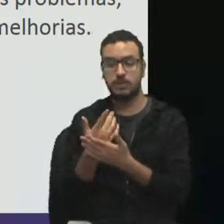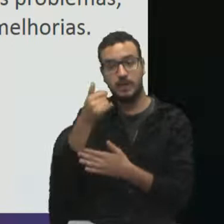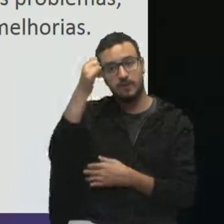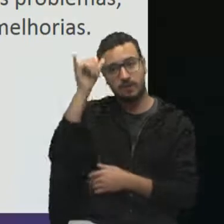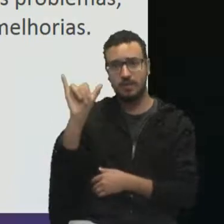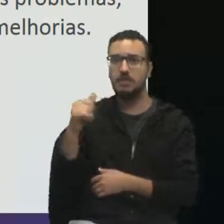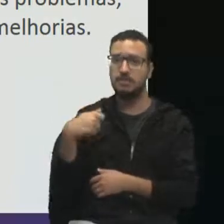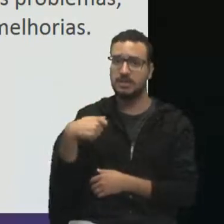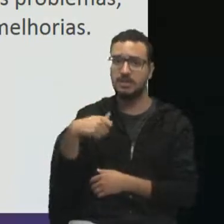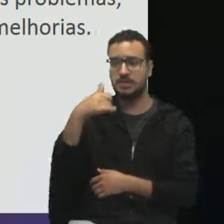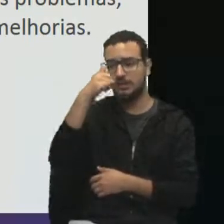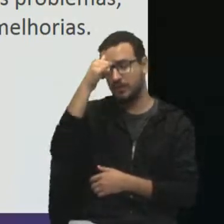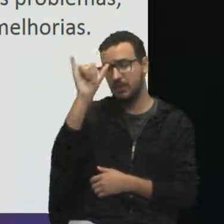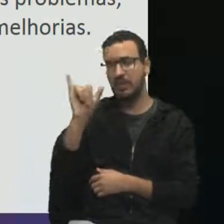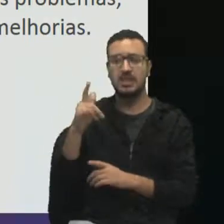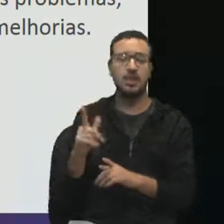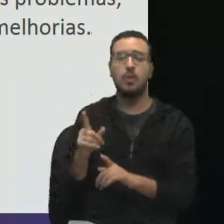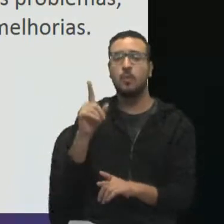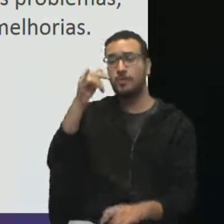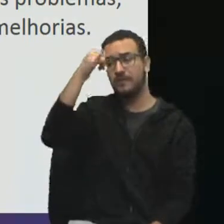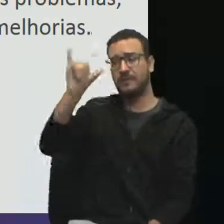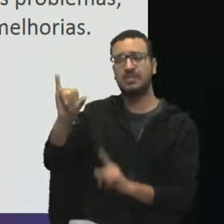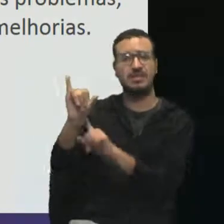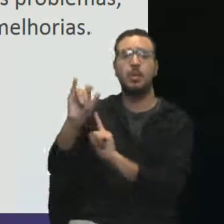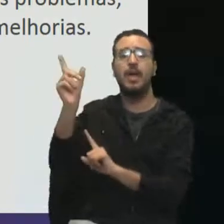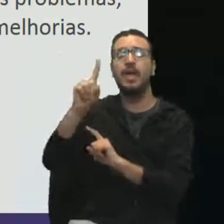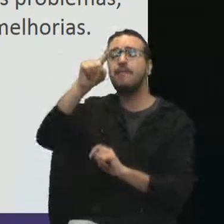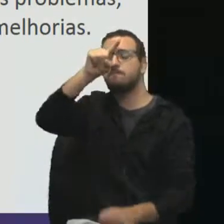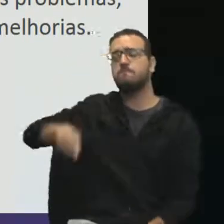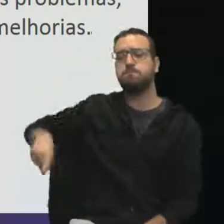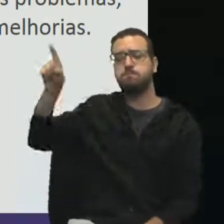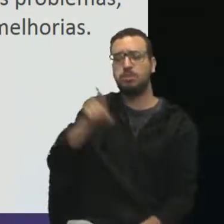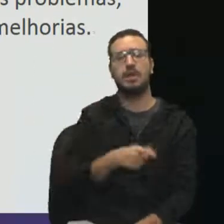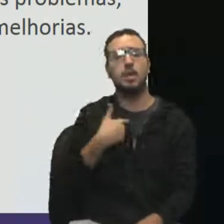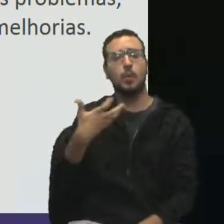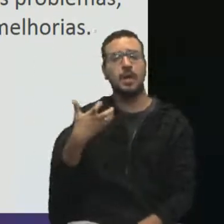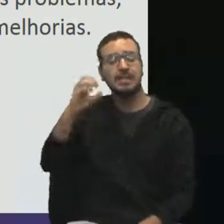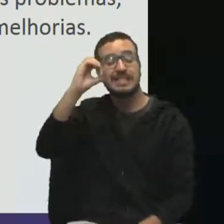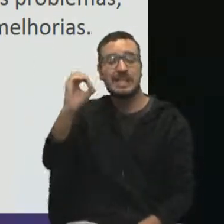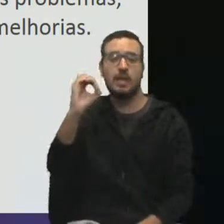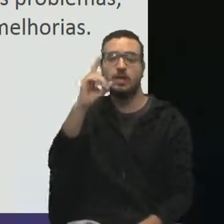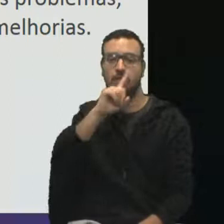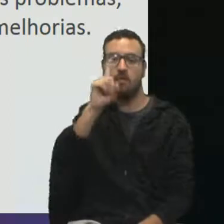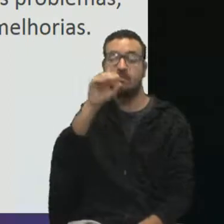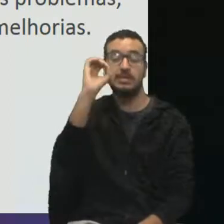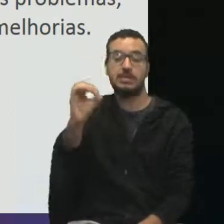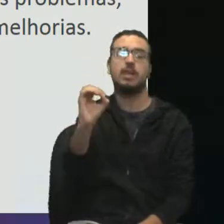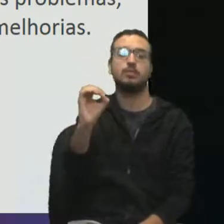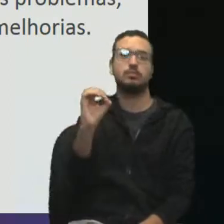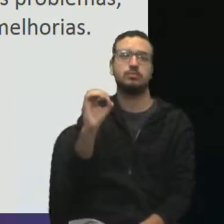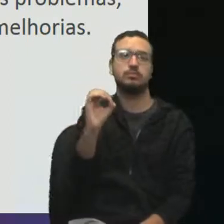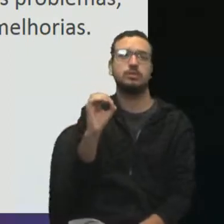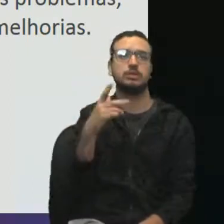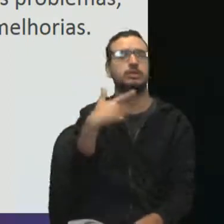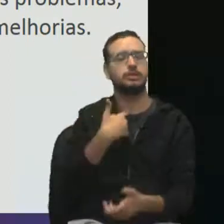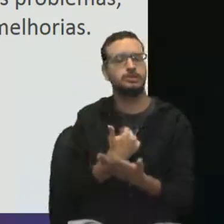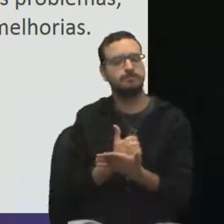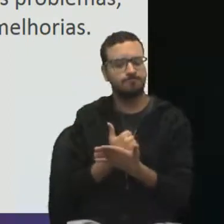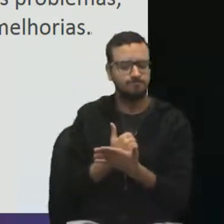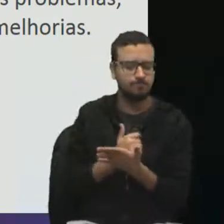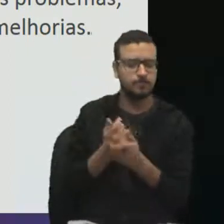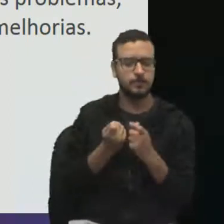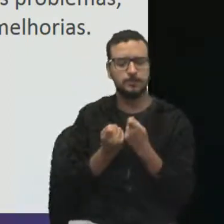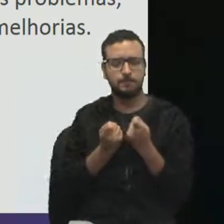nem evitar, quero eliminar, eu não quero ter nenhuma falha. Eu estou produzindo, as falhas acontecem, eu vou controlando, eu vou